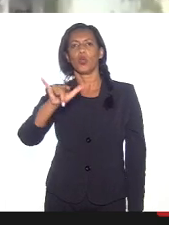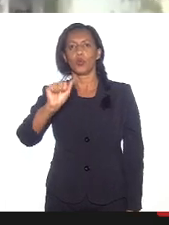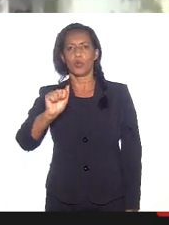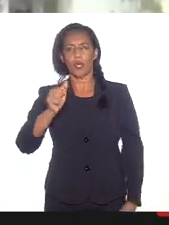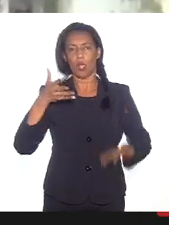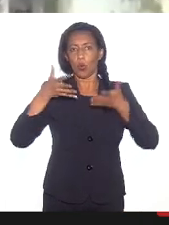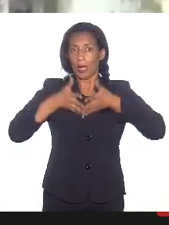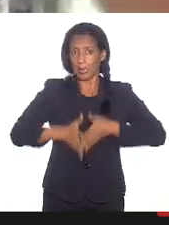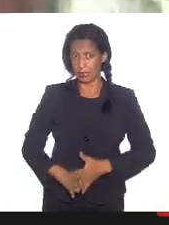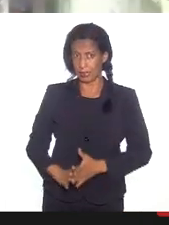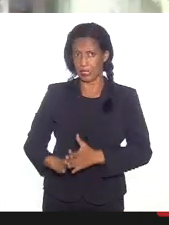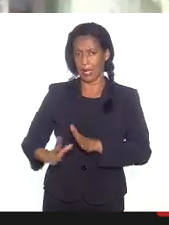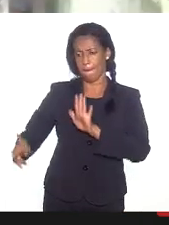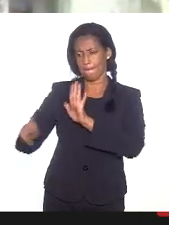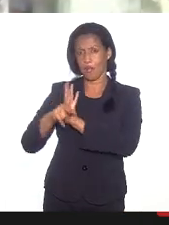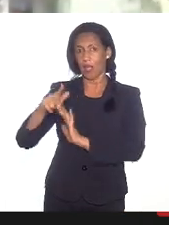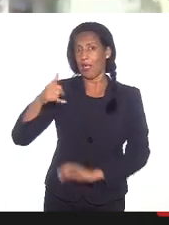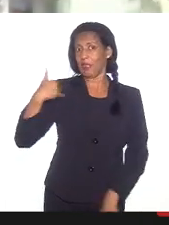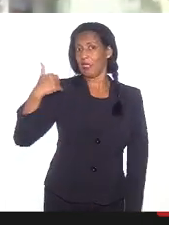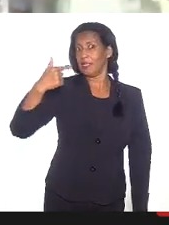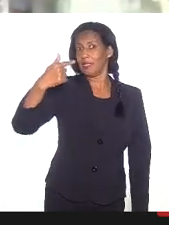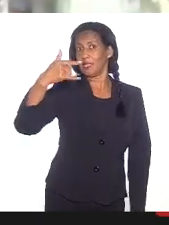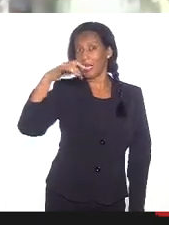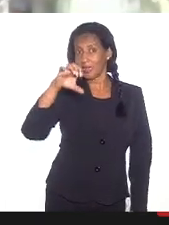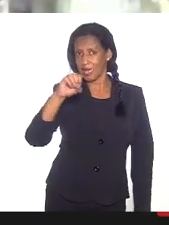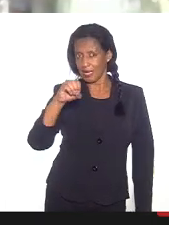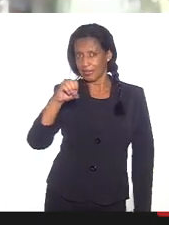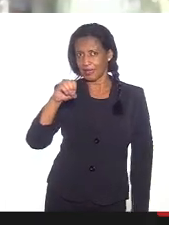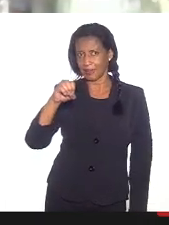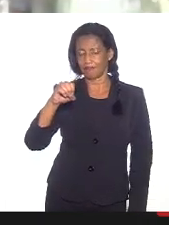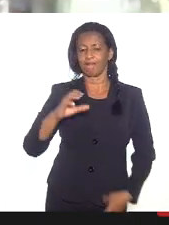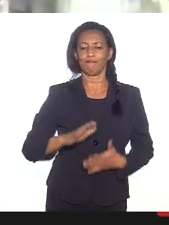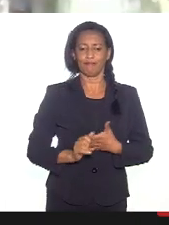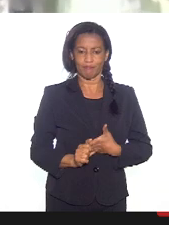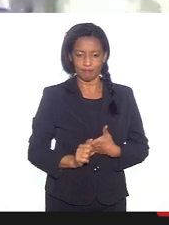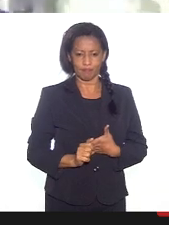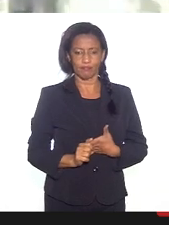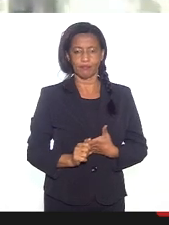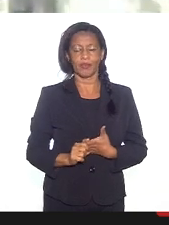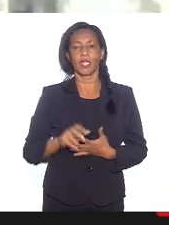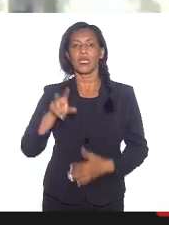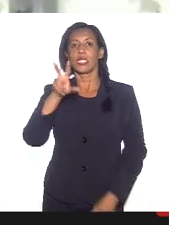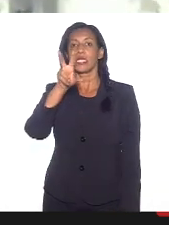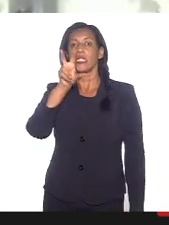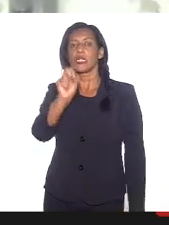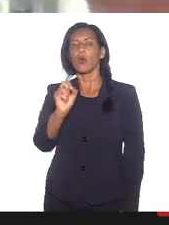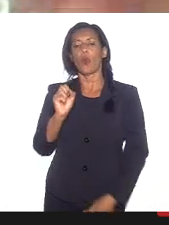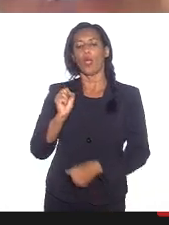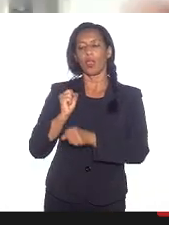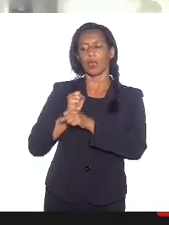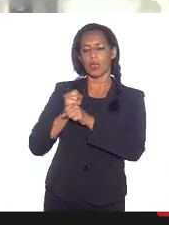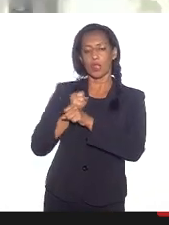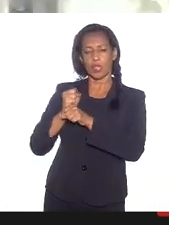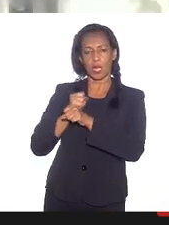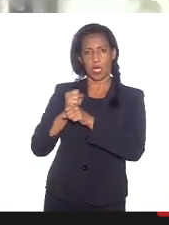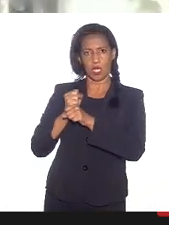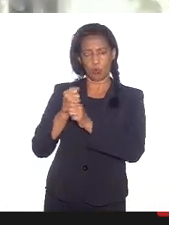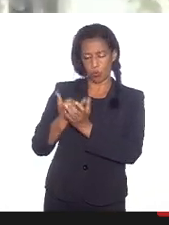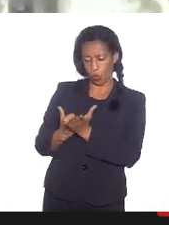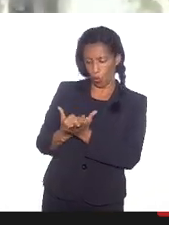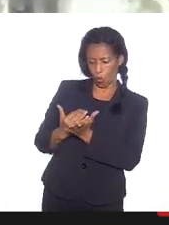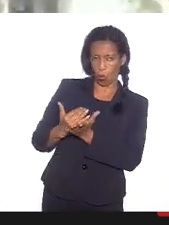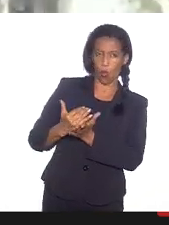Canomblé. Eu tenho 70 anos de idade, que eu vou fazer agora, em outubro. Eu tenho 50 anos que eu fui iniciada